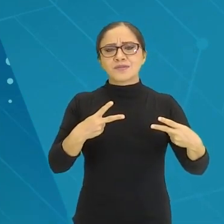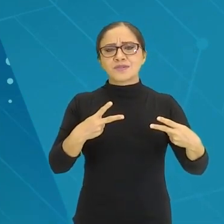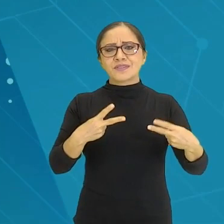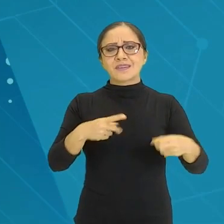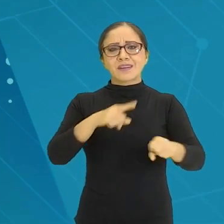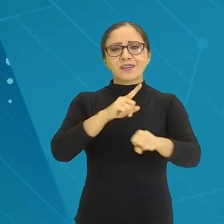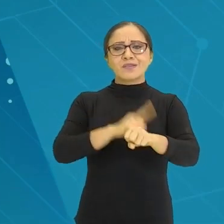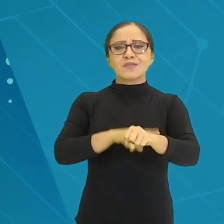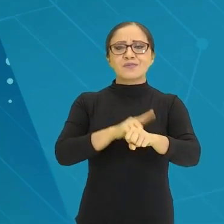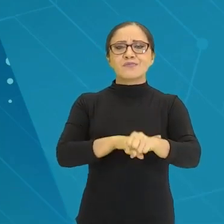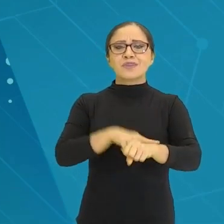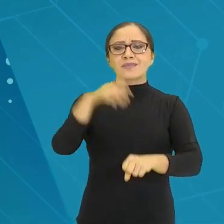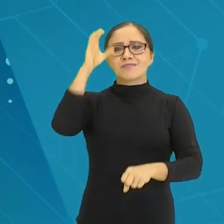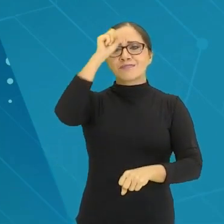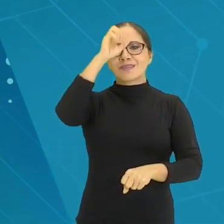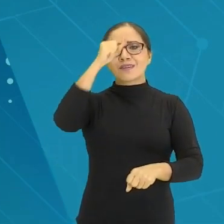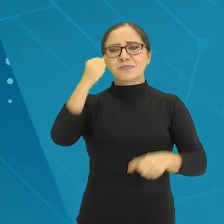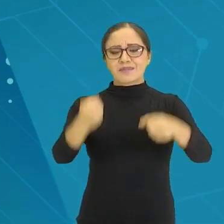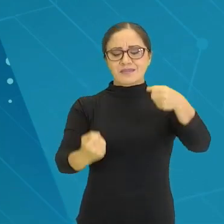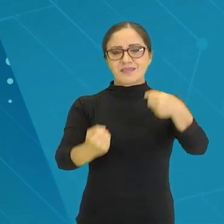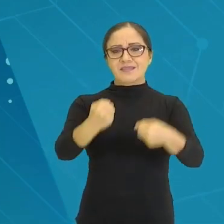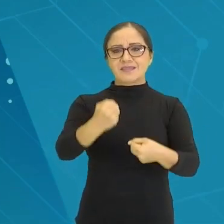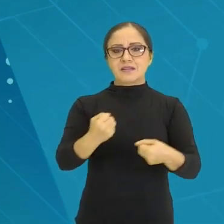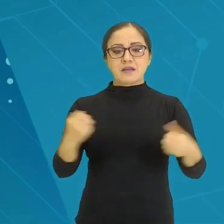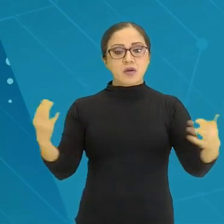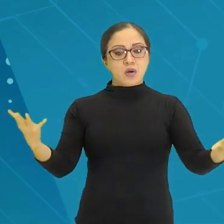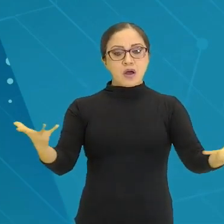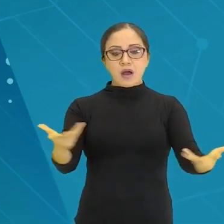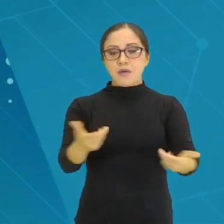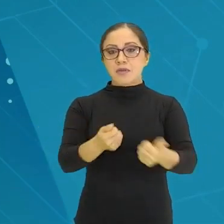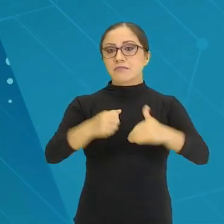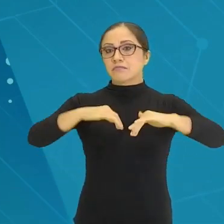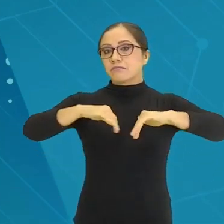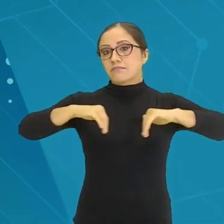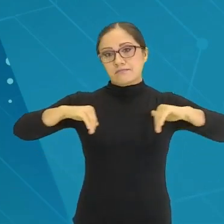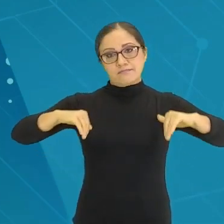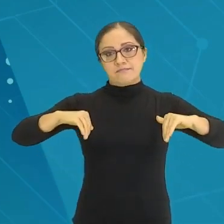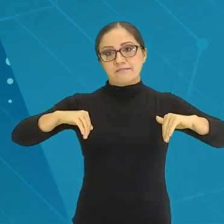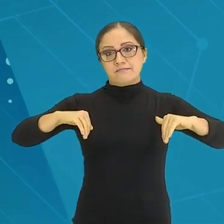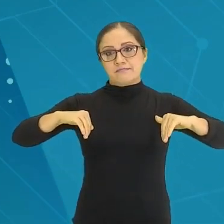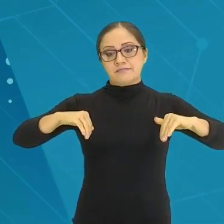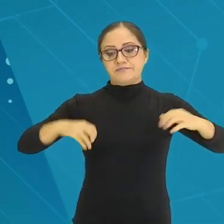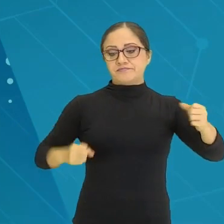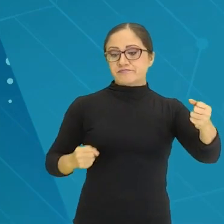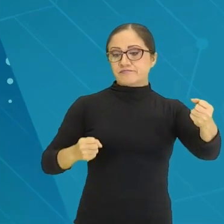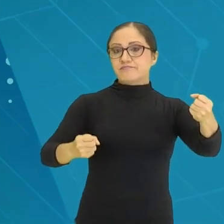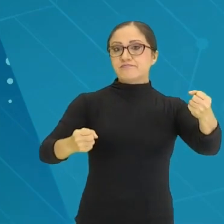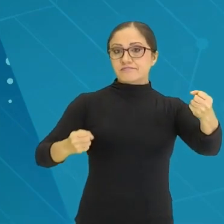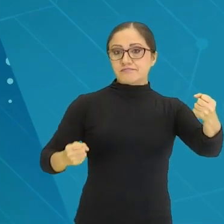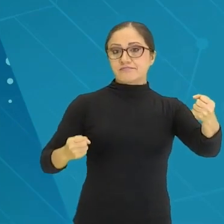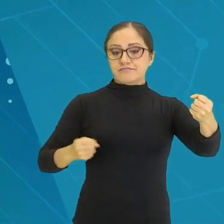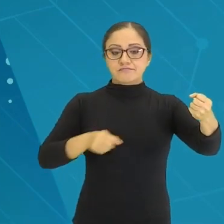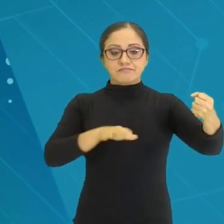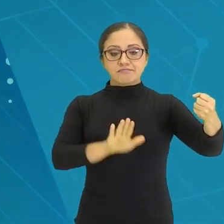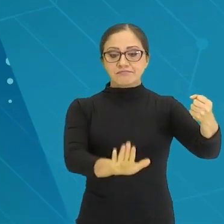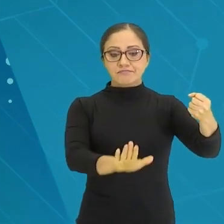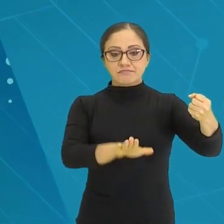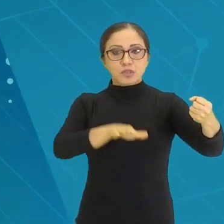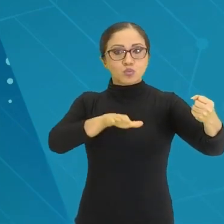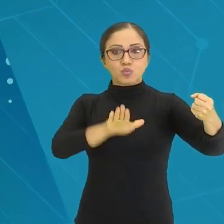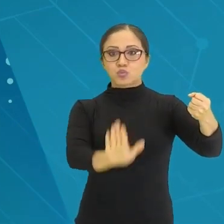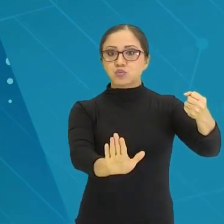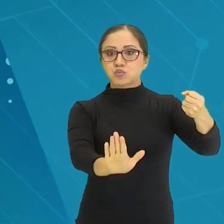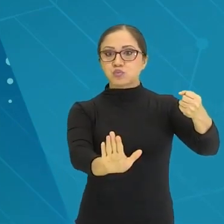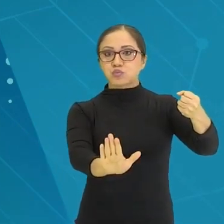aprender a dirigir. São habilidades separadas, vamos imaginar assim, engatar a marcha, pisar no freio, pisar na embreagem, no